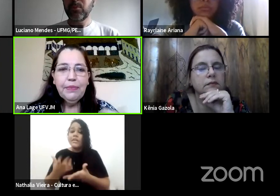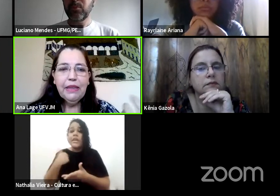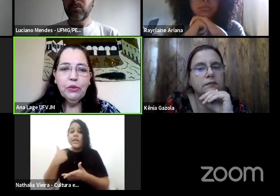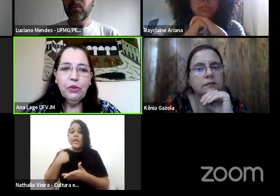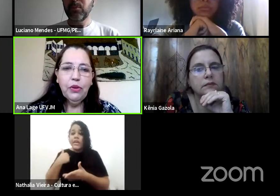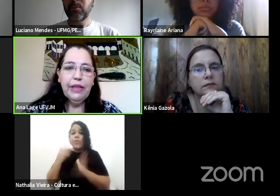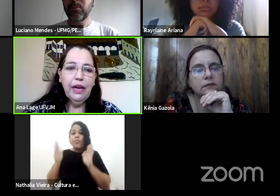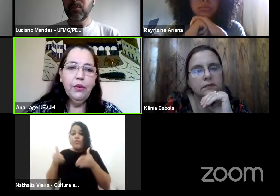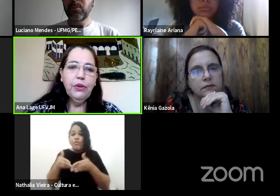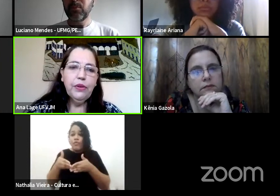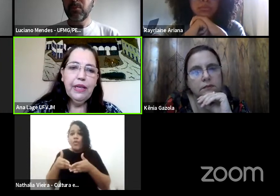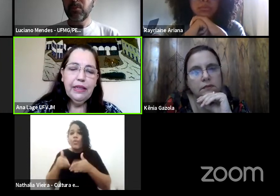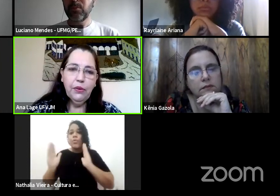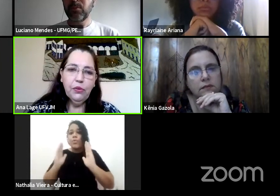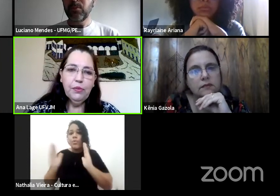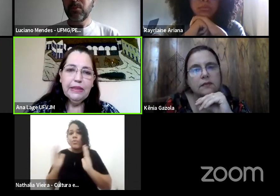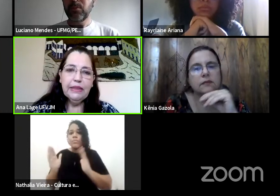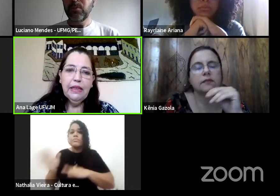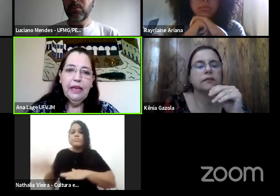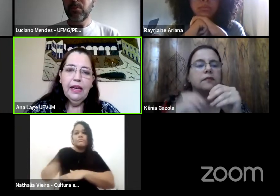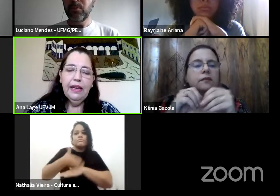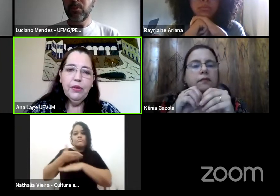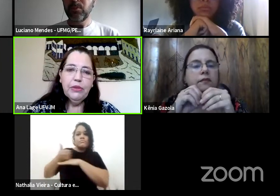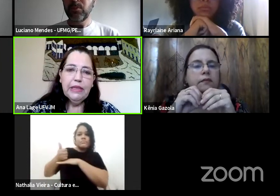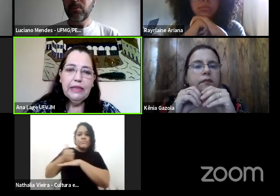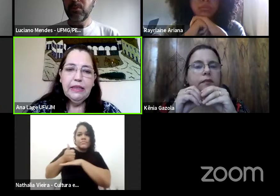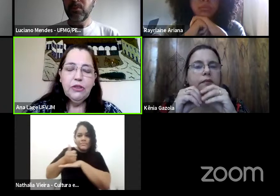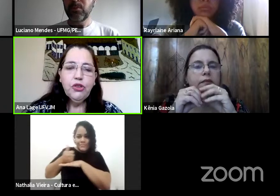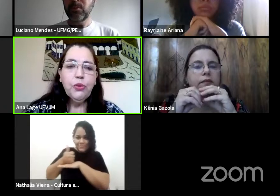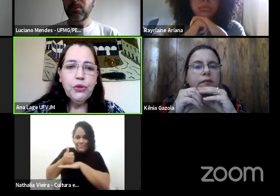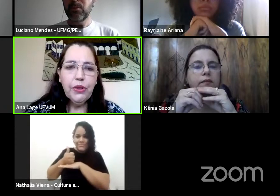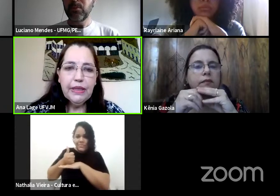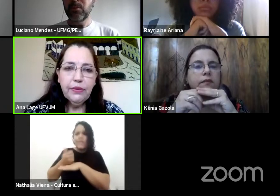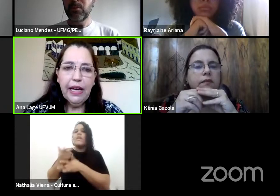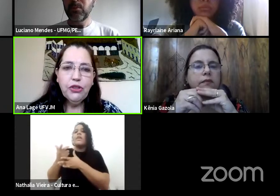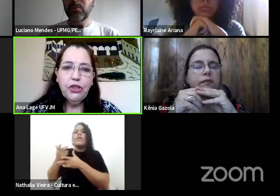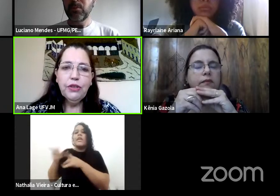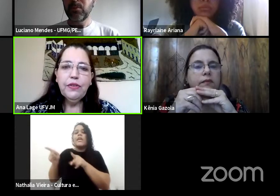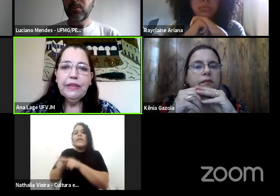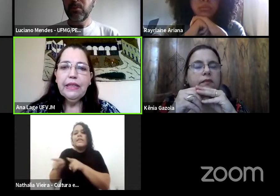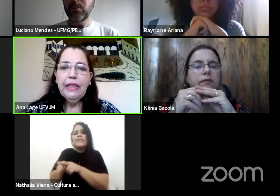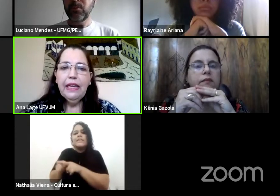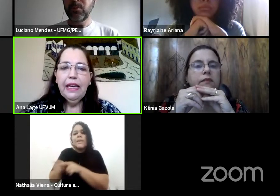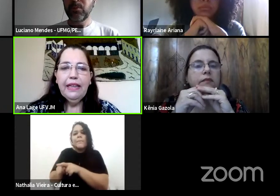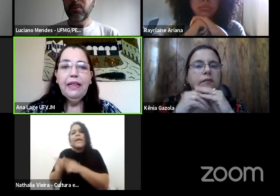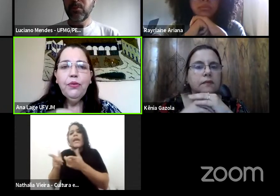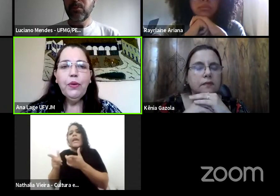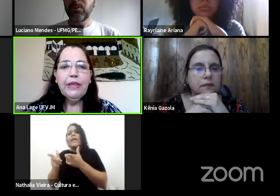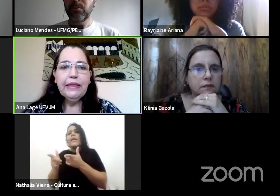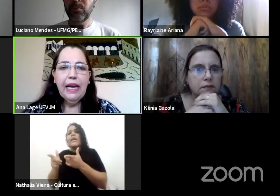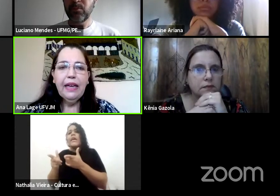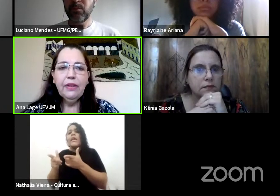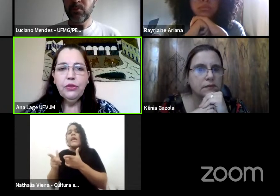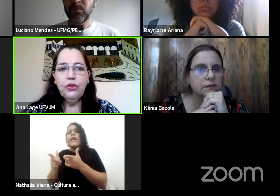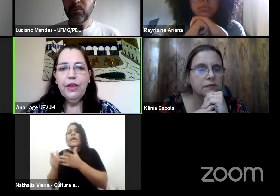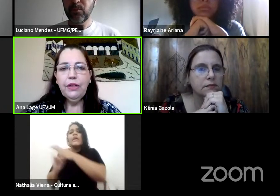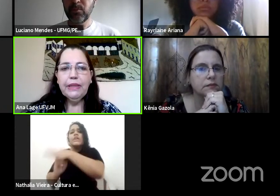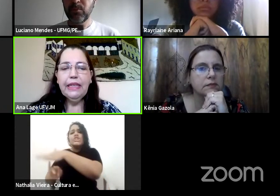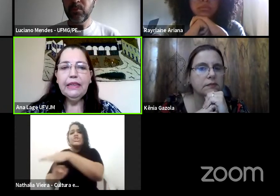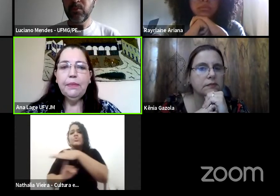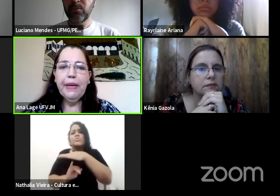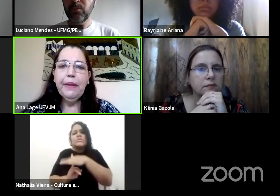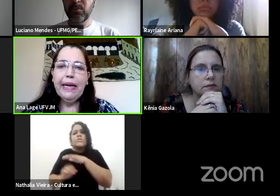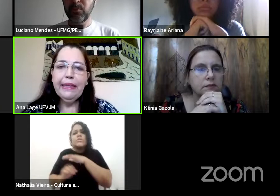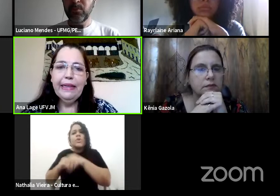que esse período colonial e o que algumas, vamos dizer assim, instituições educativas influenciaram e